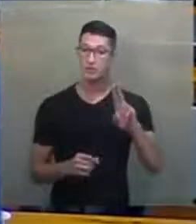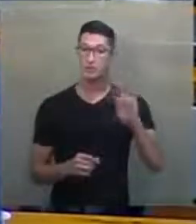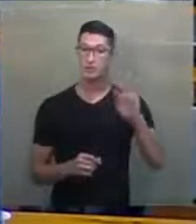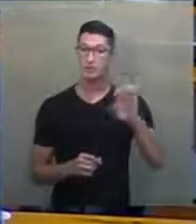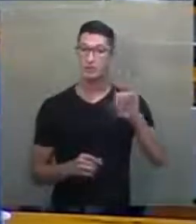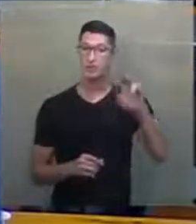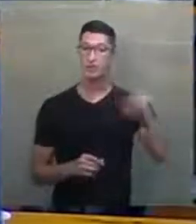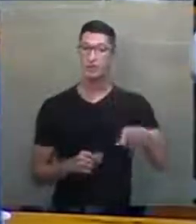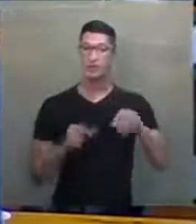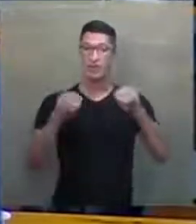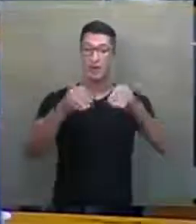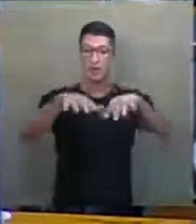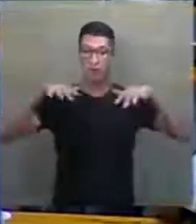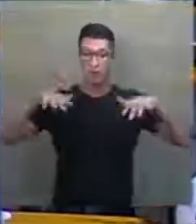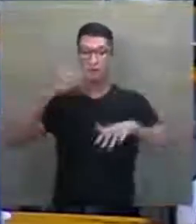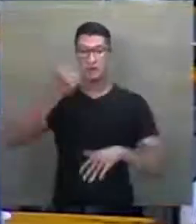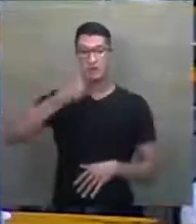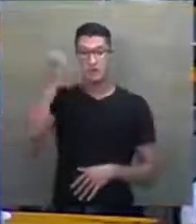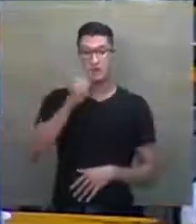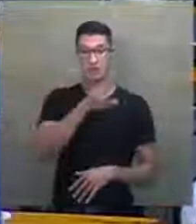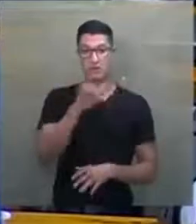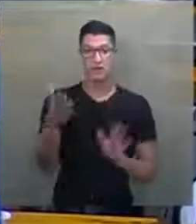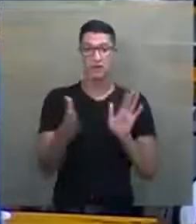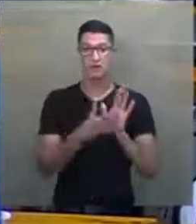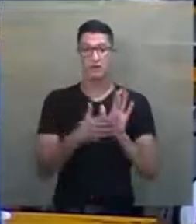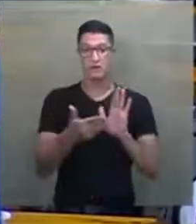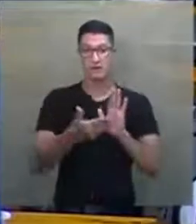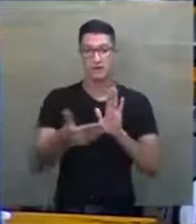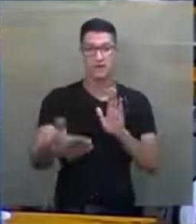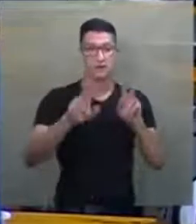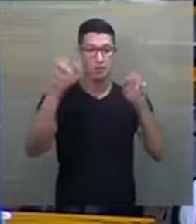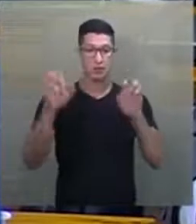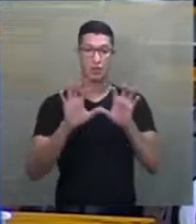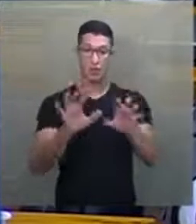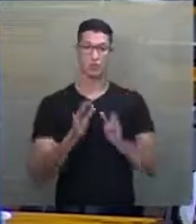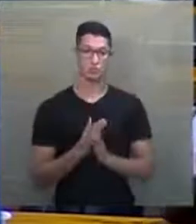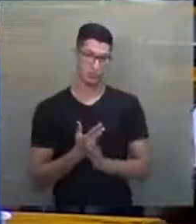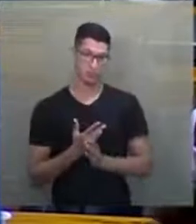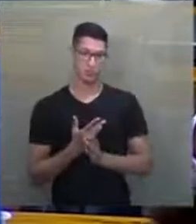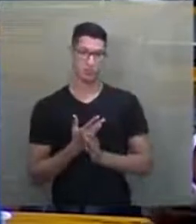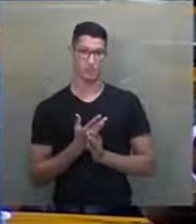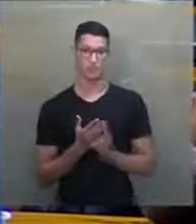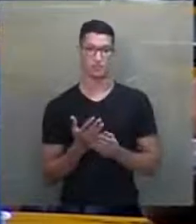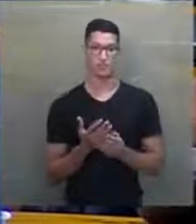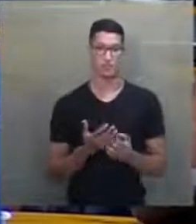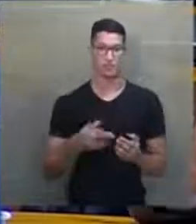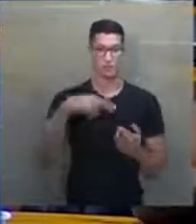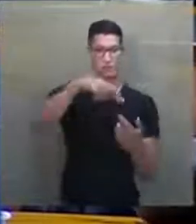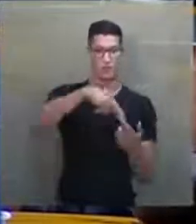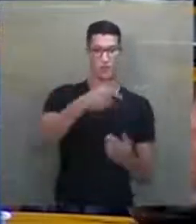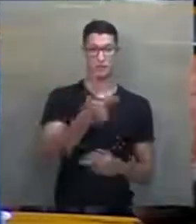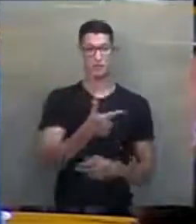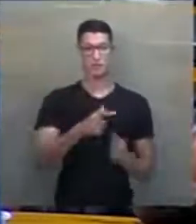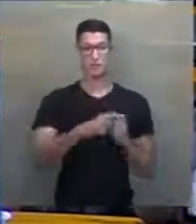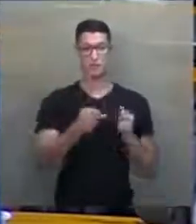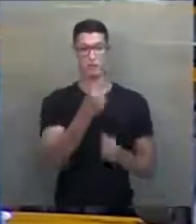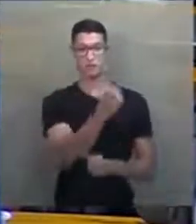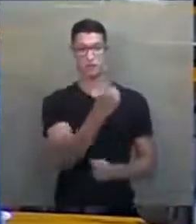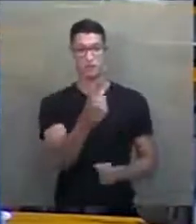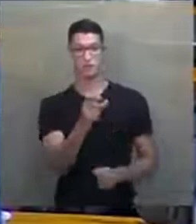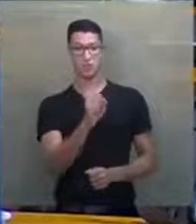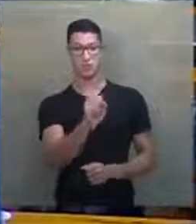é o plenário do Senado que vai tratar sobre o assunto. A parágrafo 2º do artigo